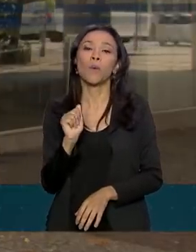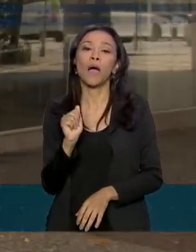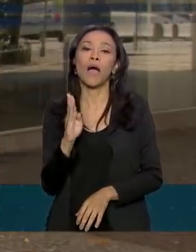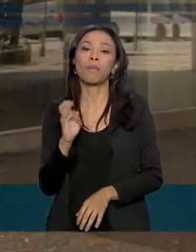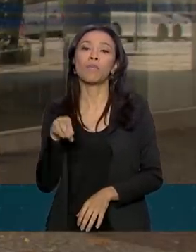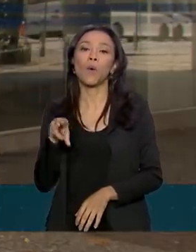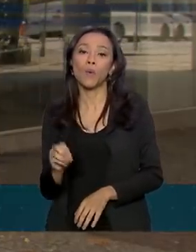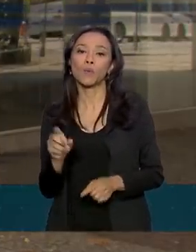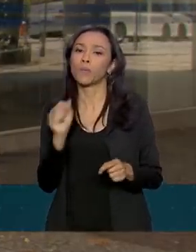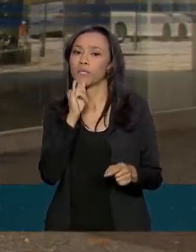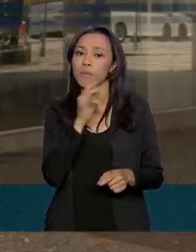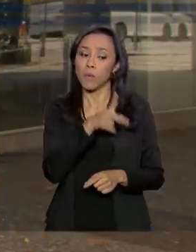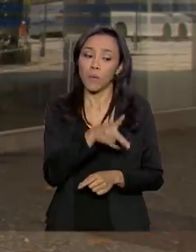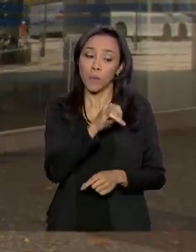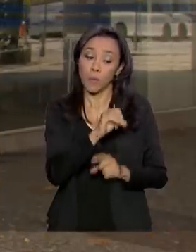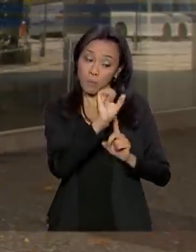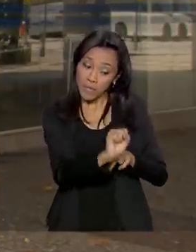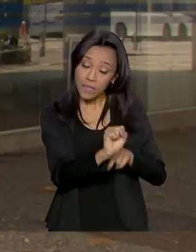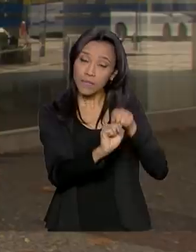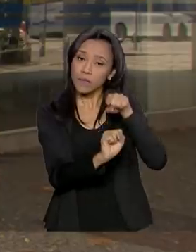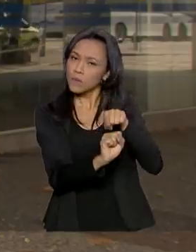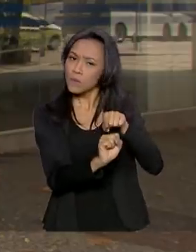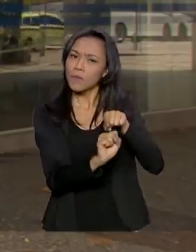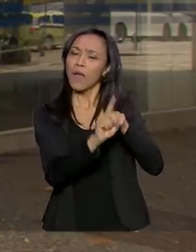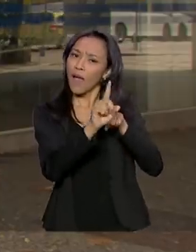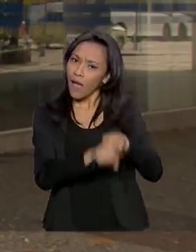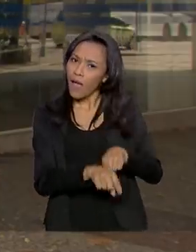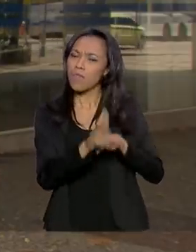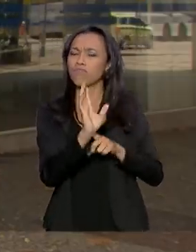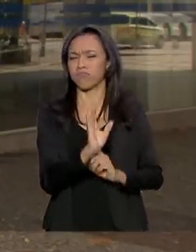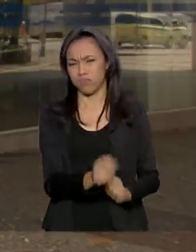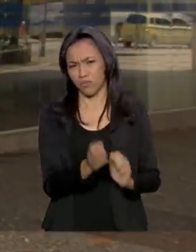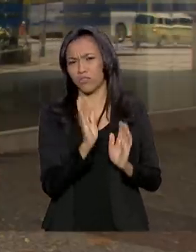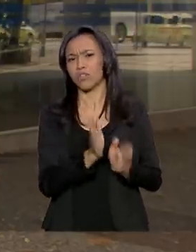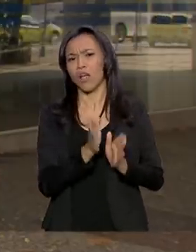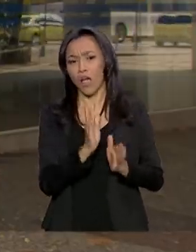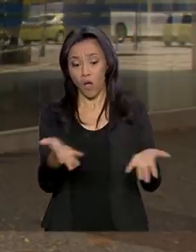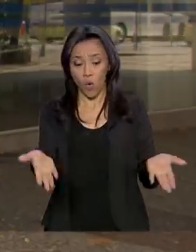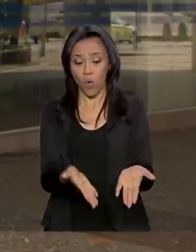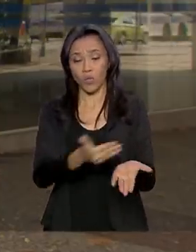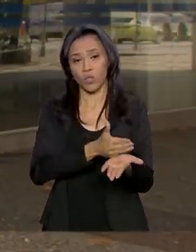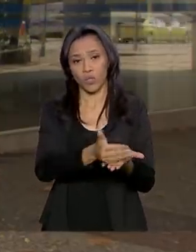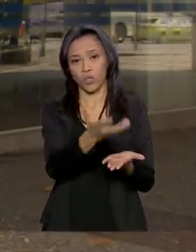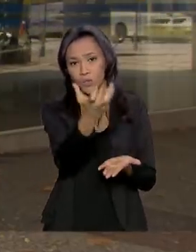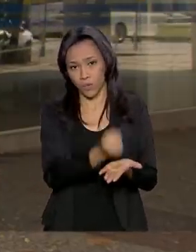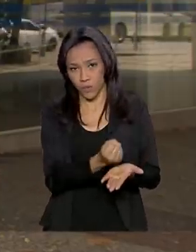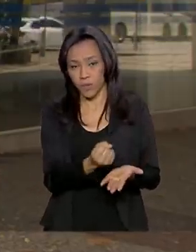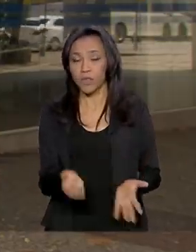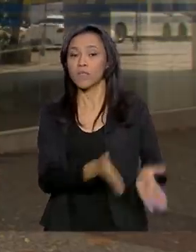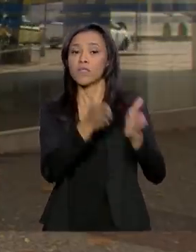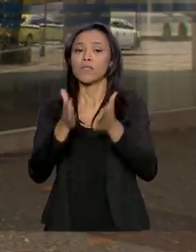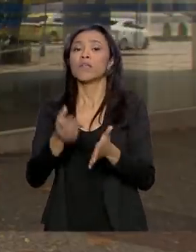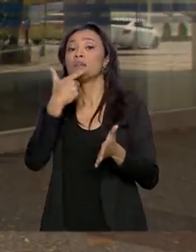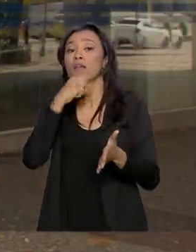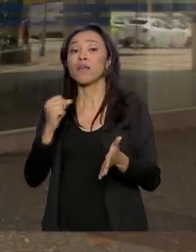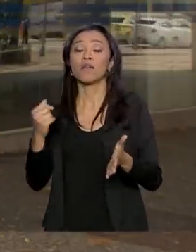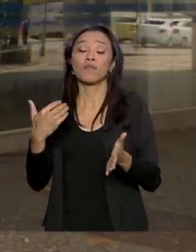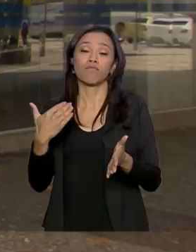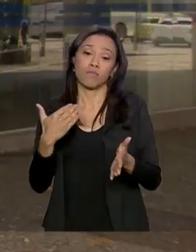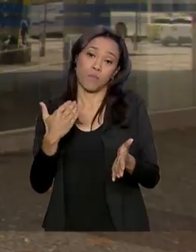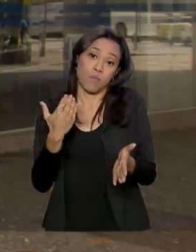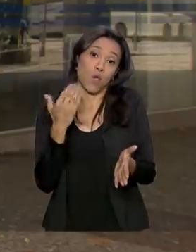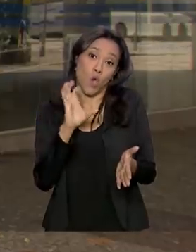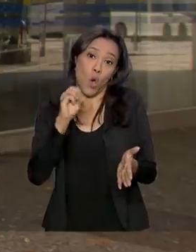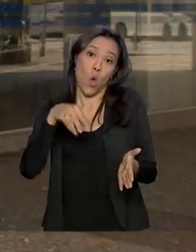No caso do PIS, o Programa de Integração Social, o benefício já pode ser recebido a partir de hoje. E aqueles trabalhadores que têm conta na Caixa Econômica